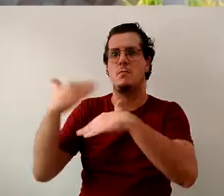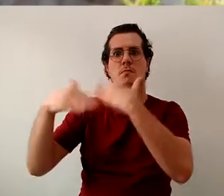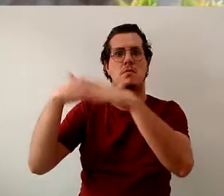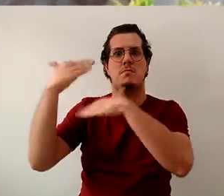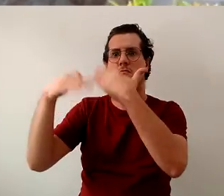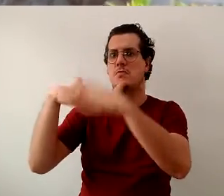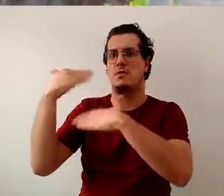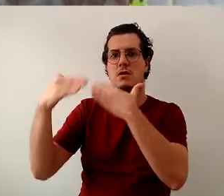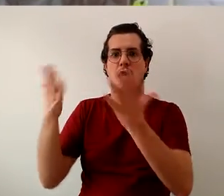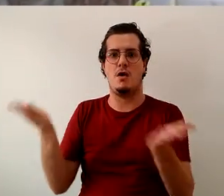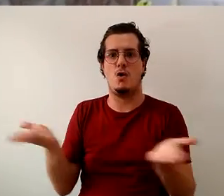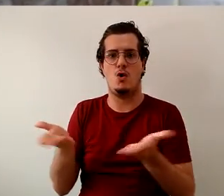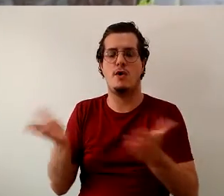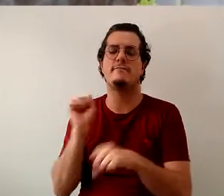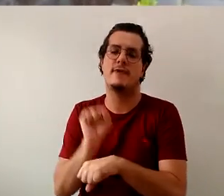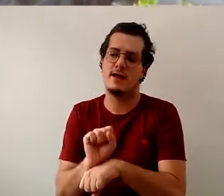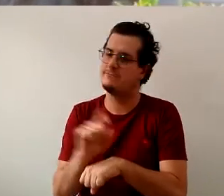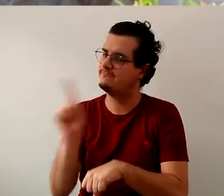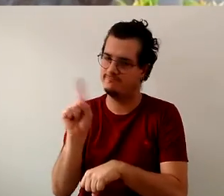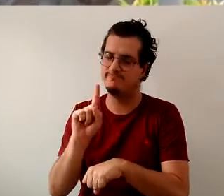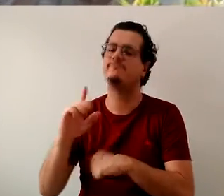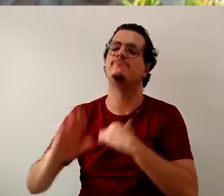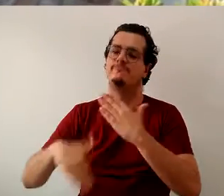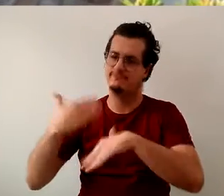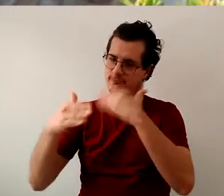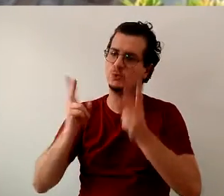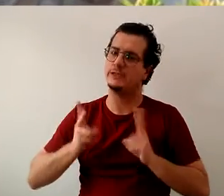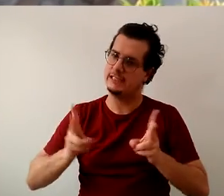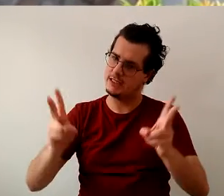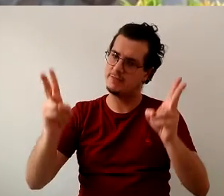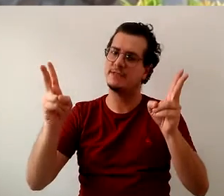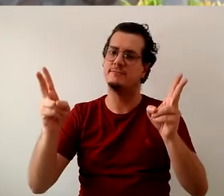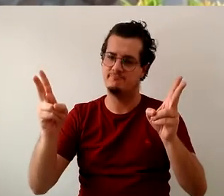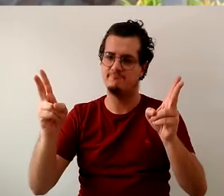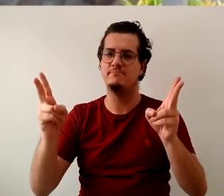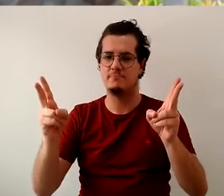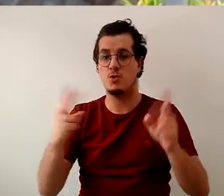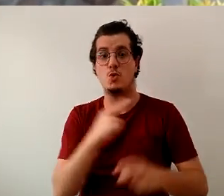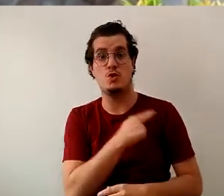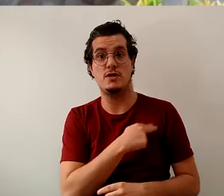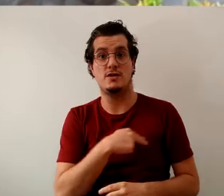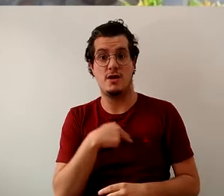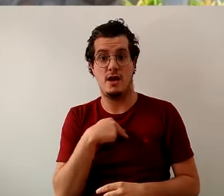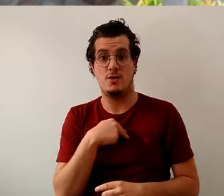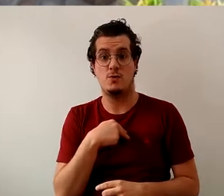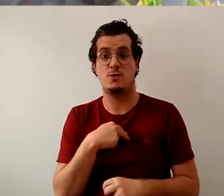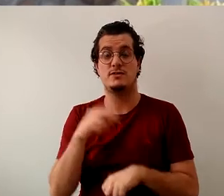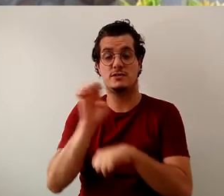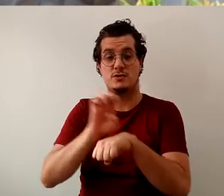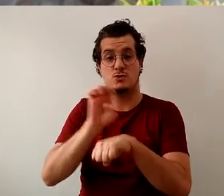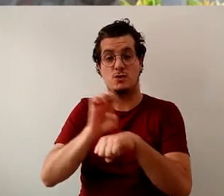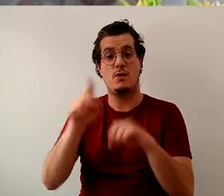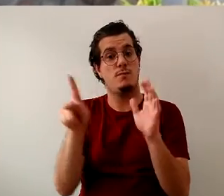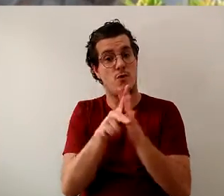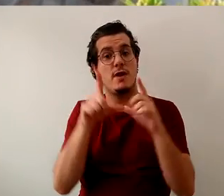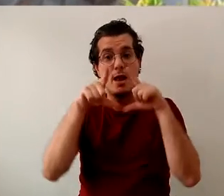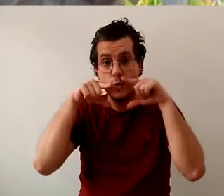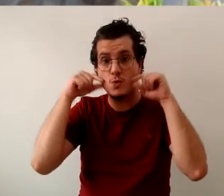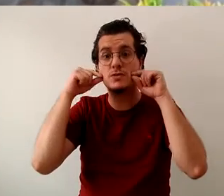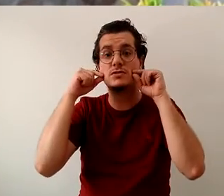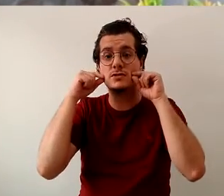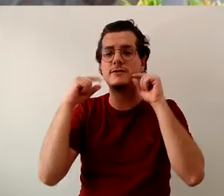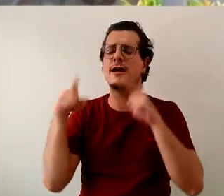parar. A uneal para o estado de Alagoas tem uma relevância muito grande. É a formação dos filhos dos